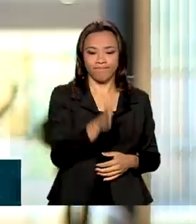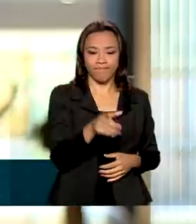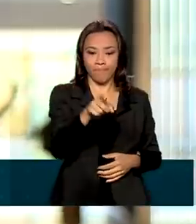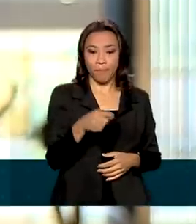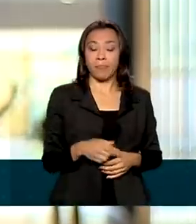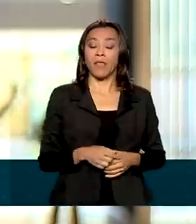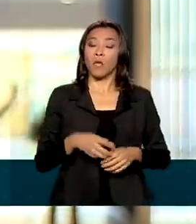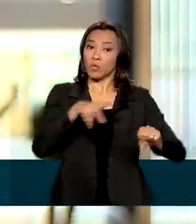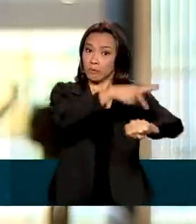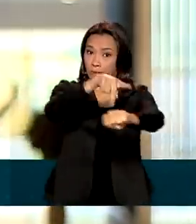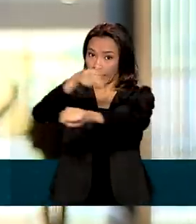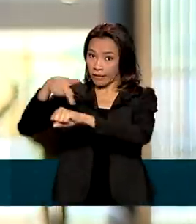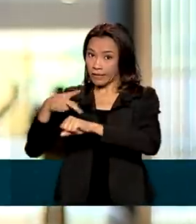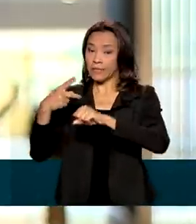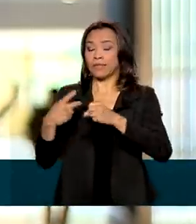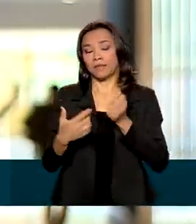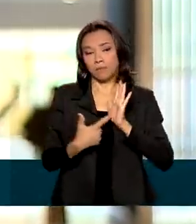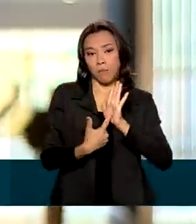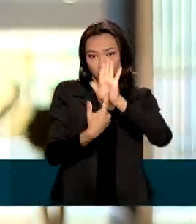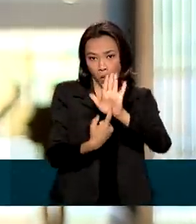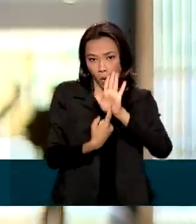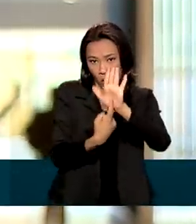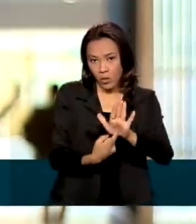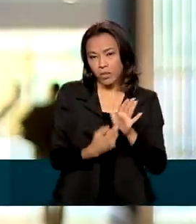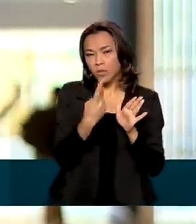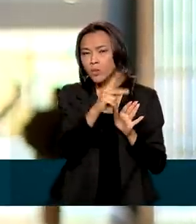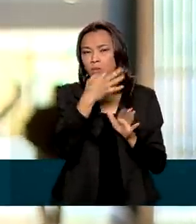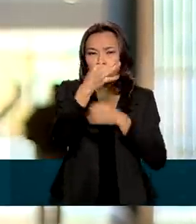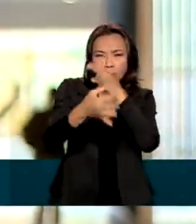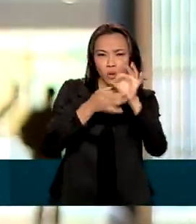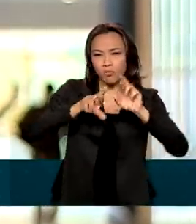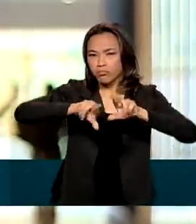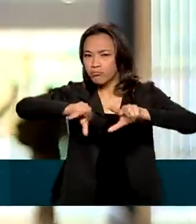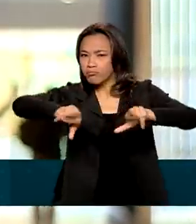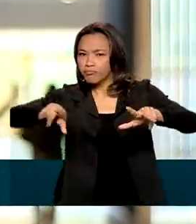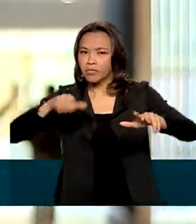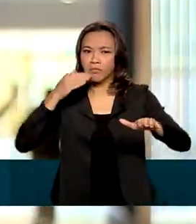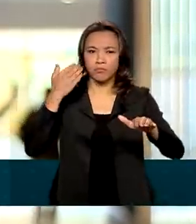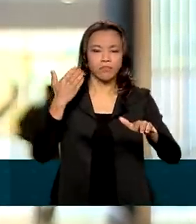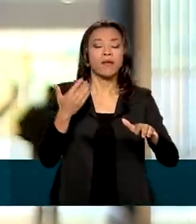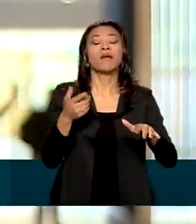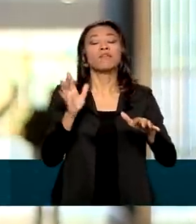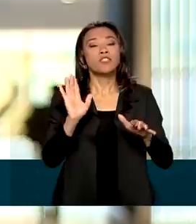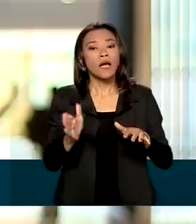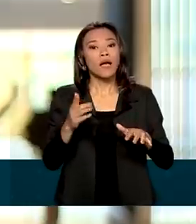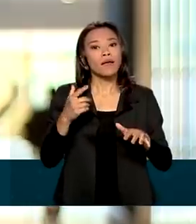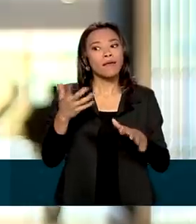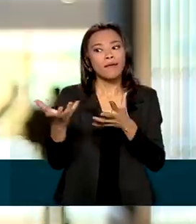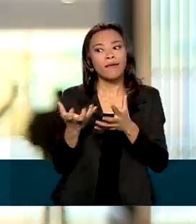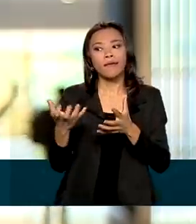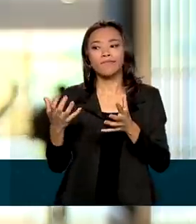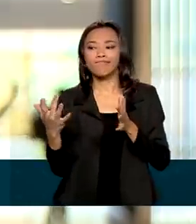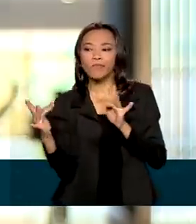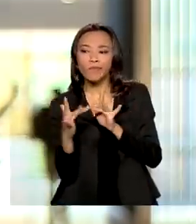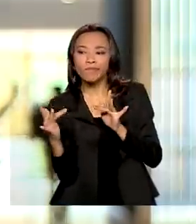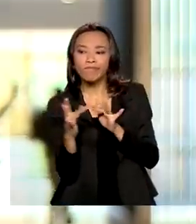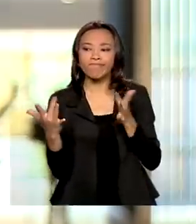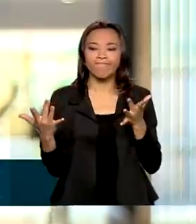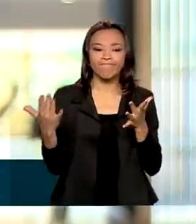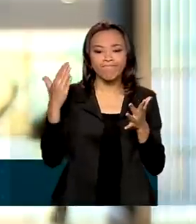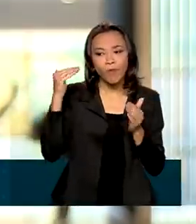suas diferentes visões, suas diferentes perspectivas, já o fazem buscando pontes, buscando